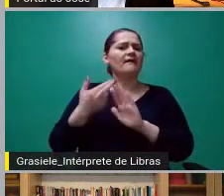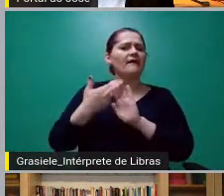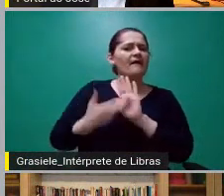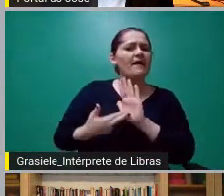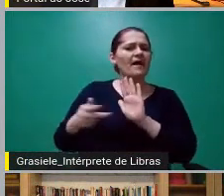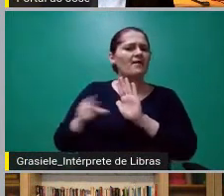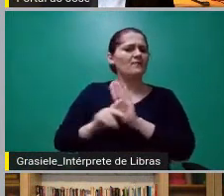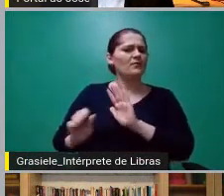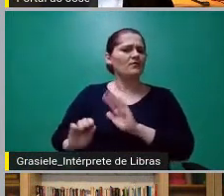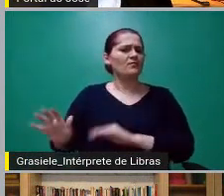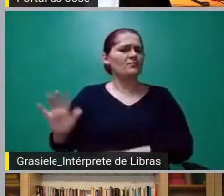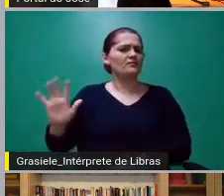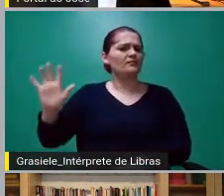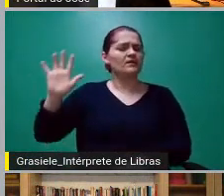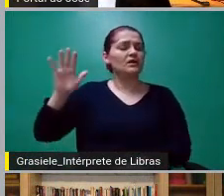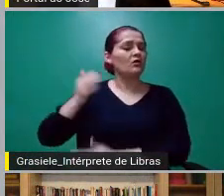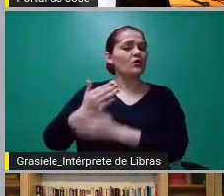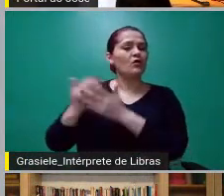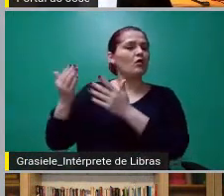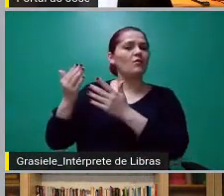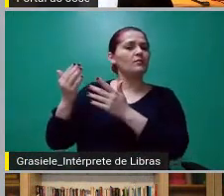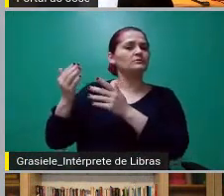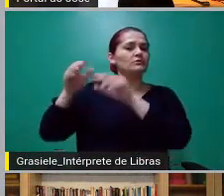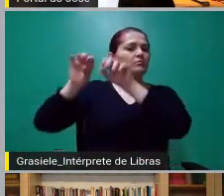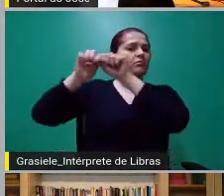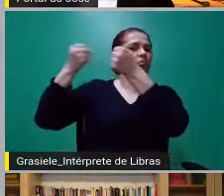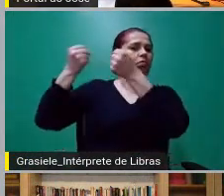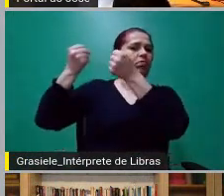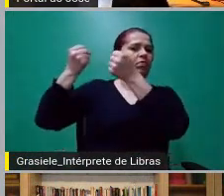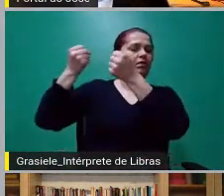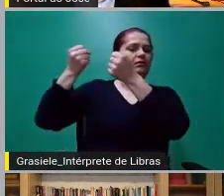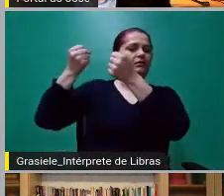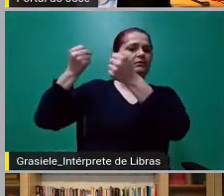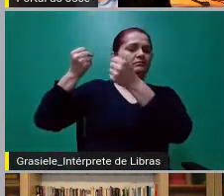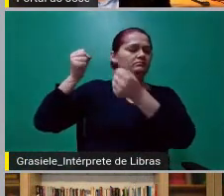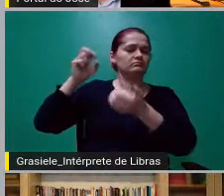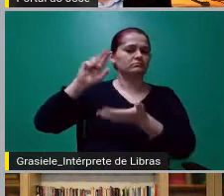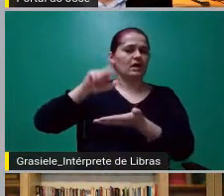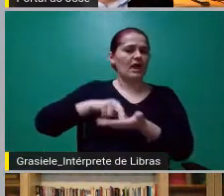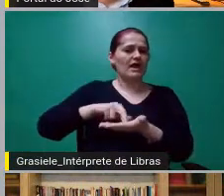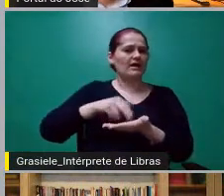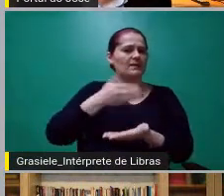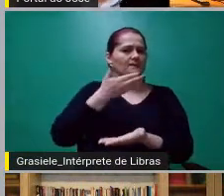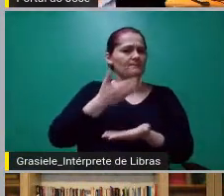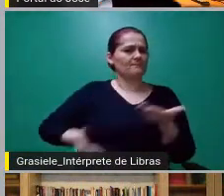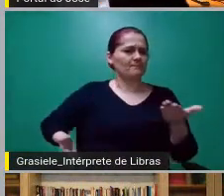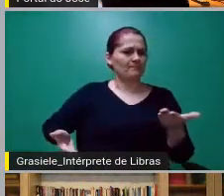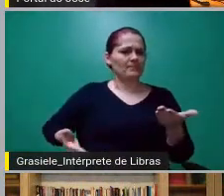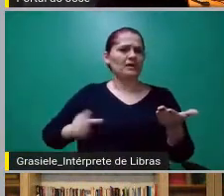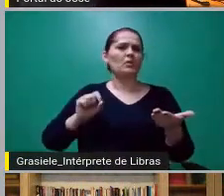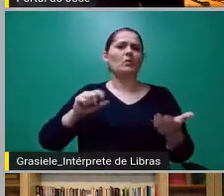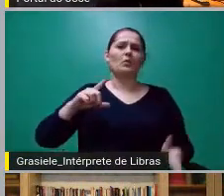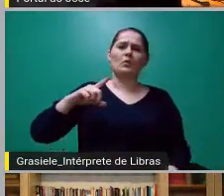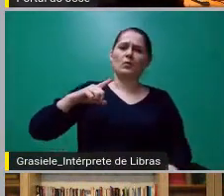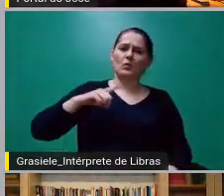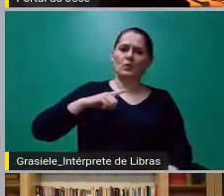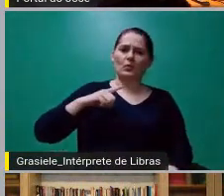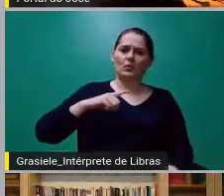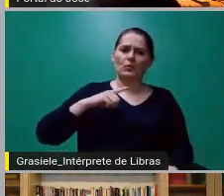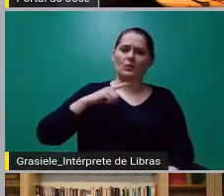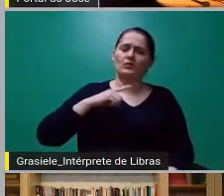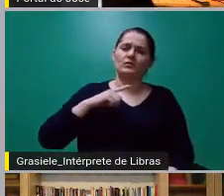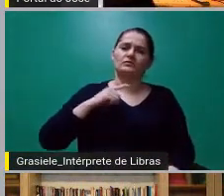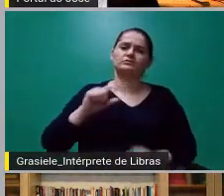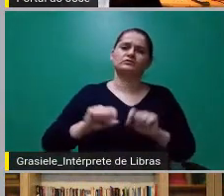desmoronou nas nossas cabeças, né? E, inclusive, a realidade perdeu o que ela tinha, digamos assim, de